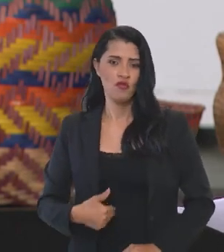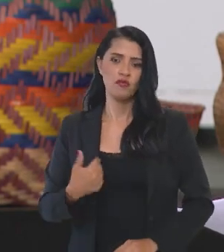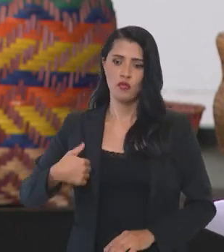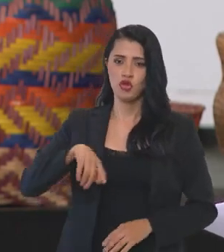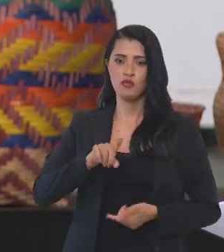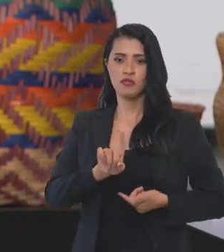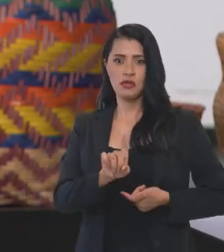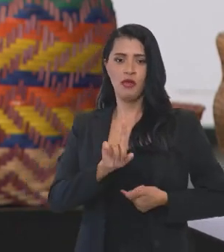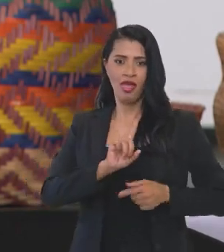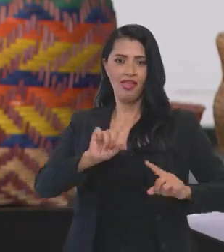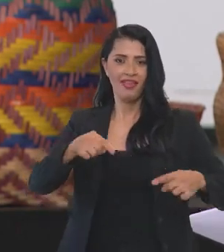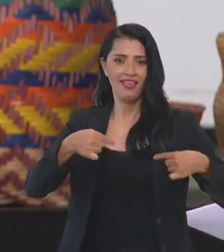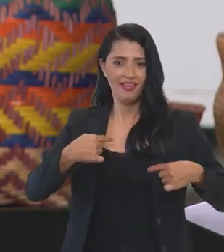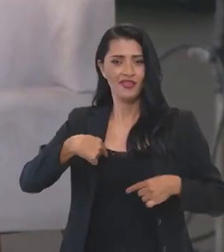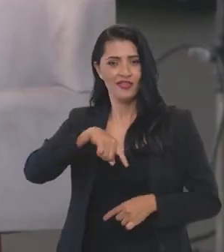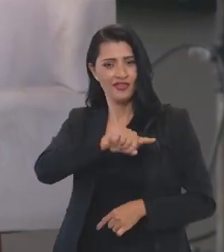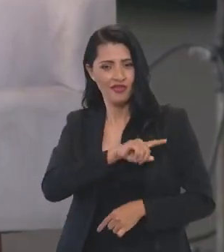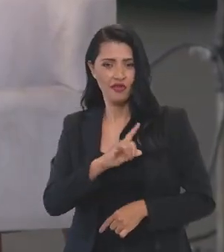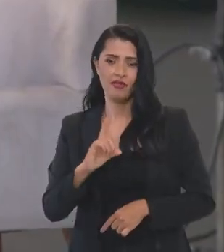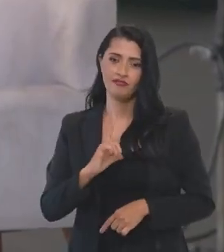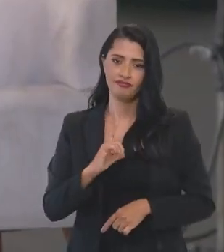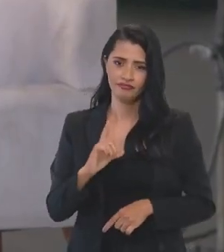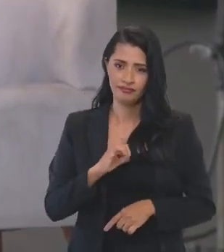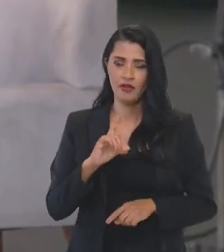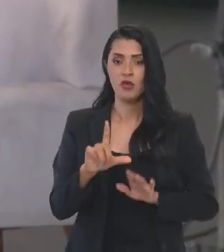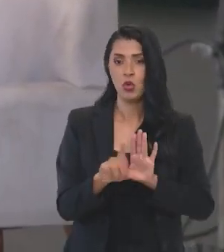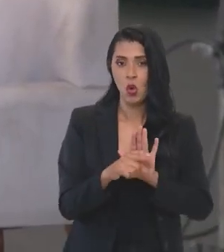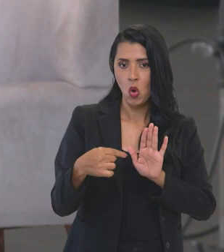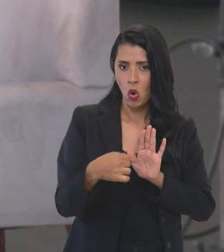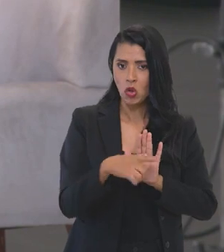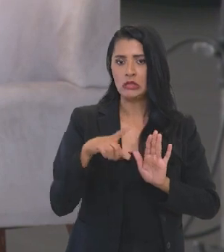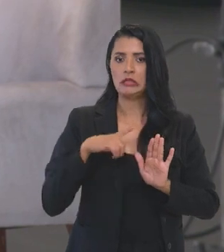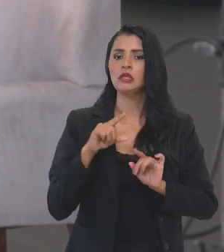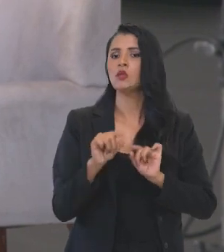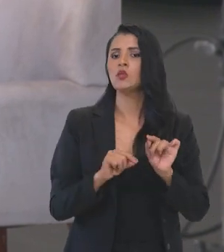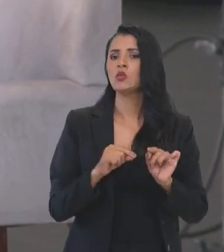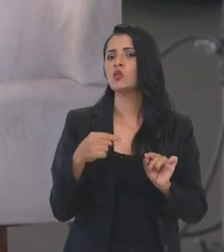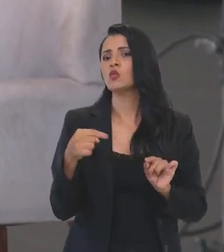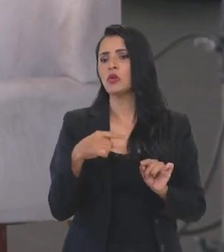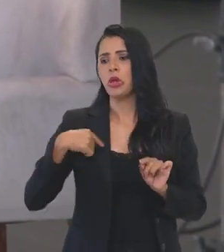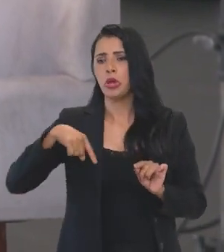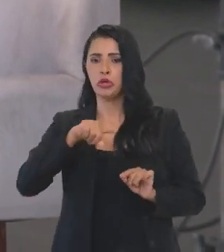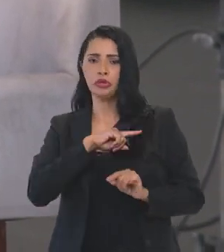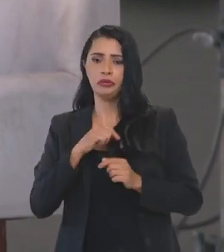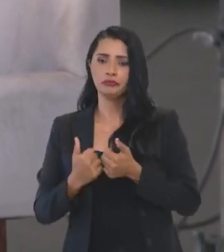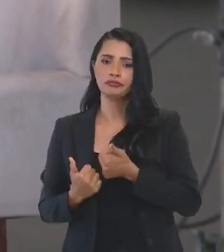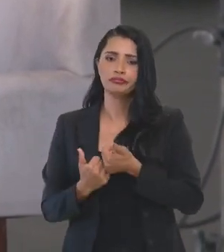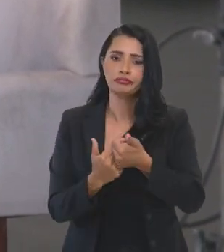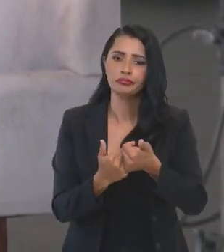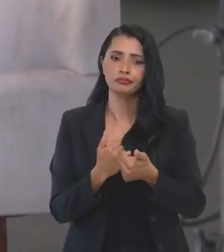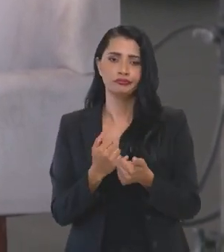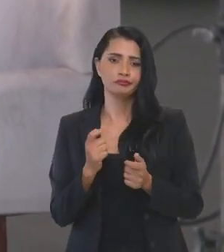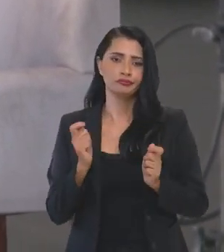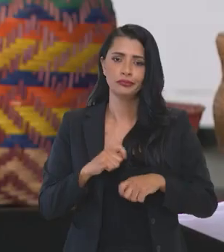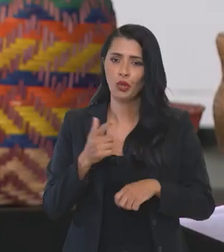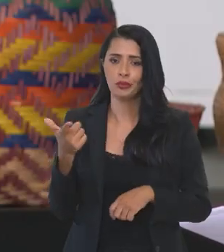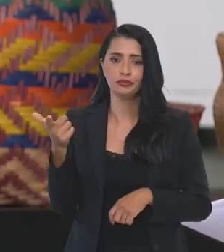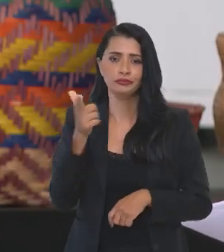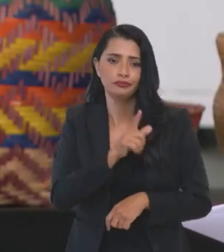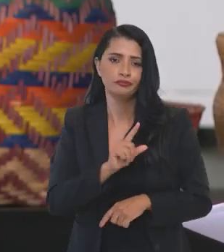numa posição de desafio. Nós, que tivemos na nossa legislação, sendo considerados tutelados,